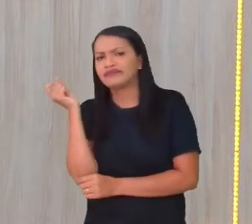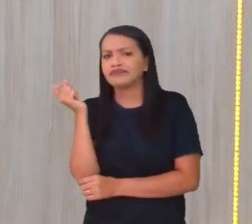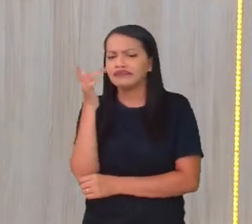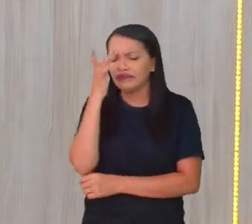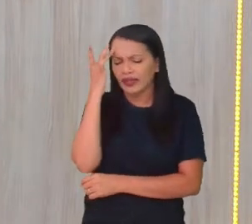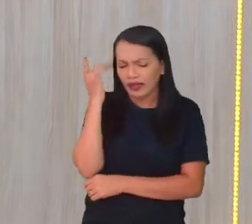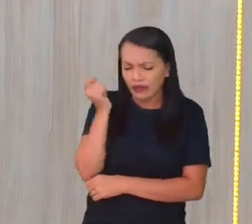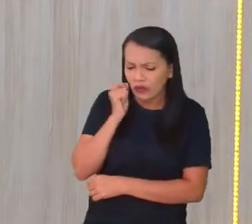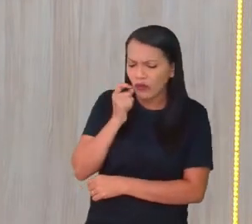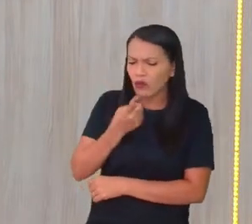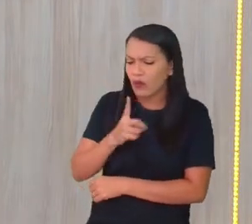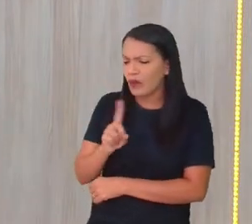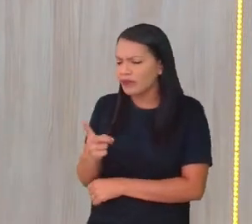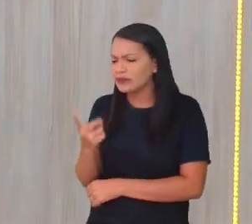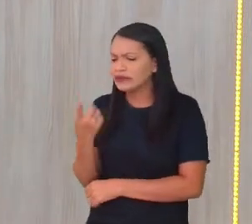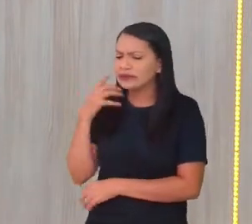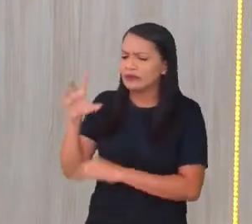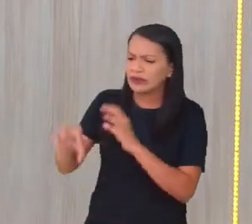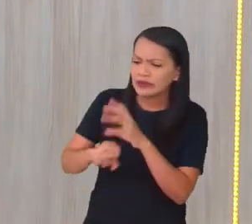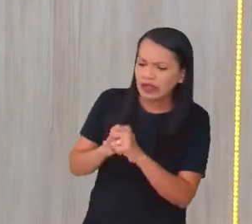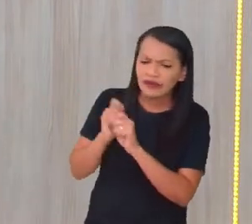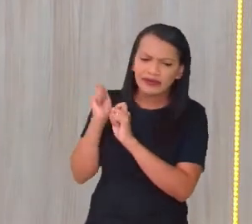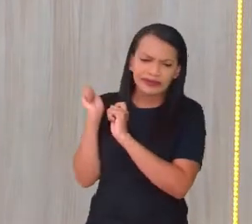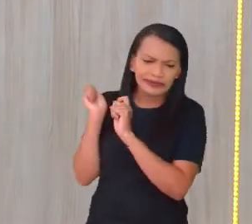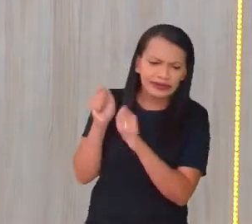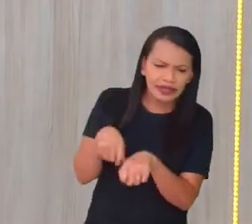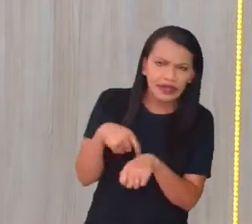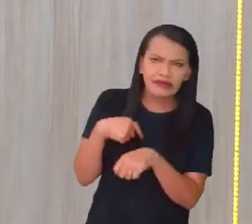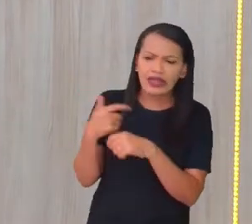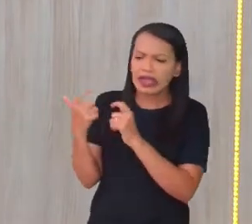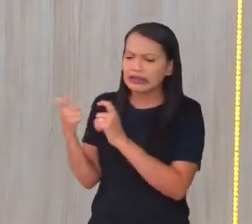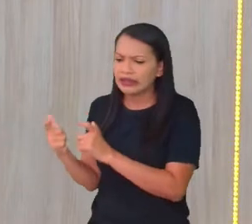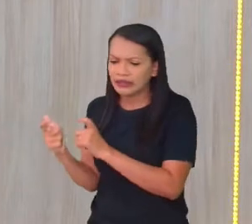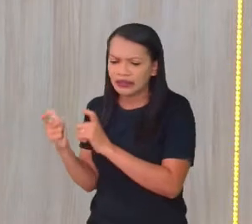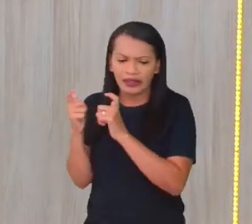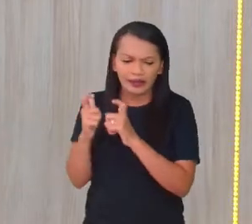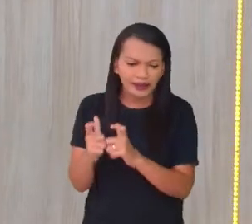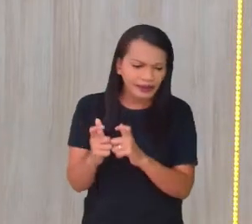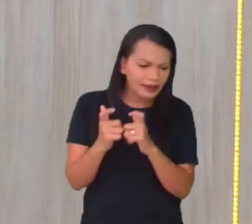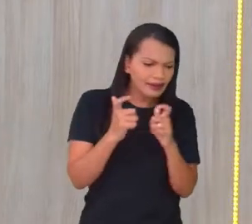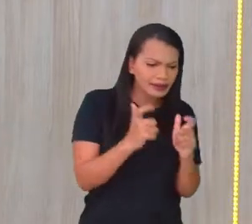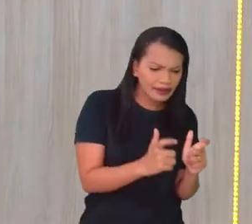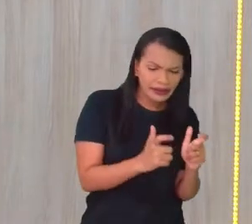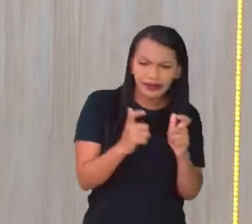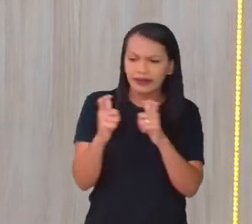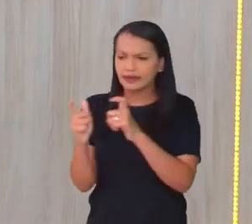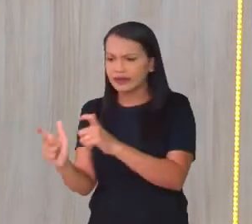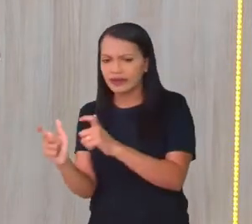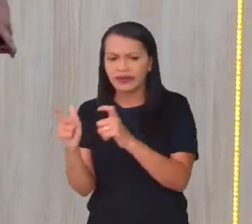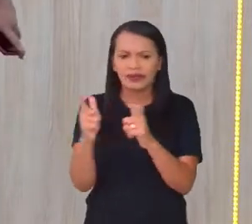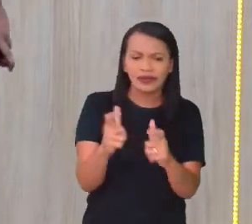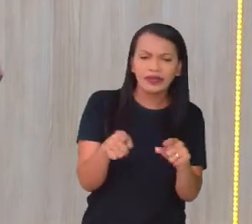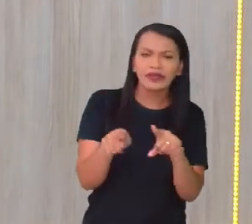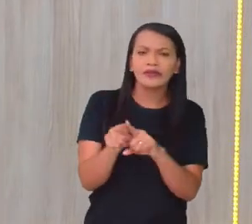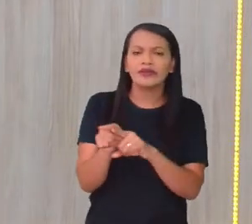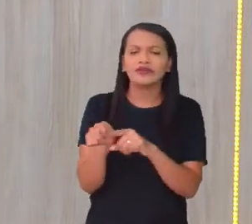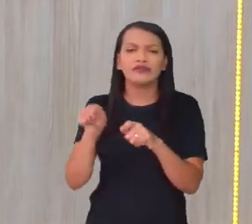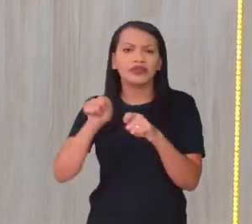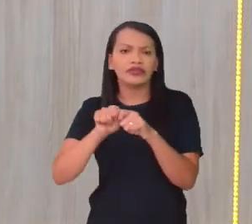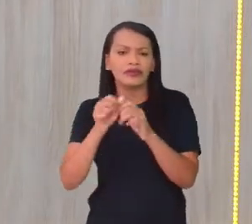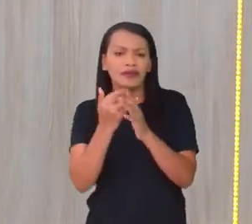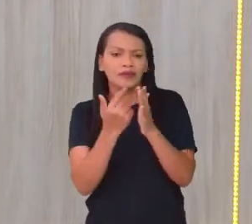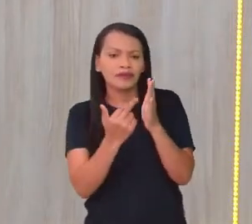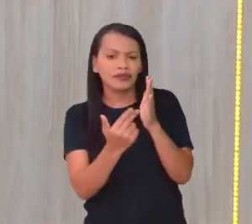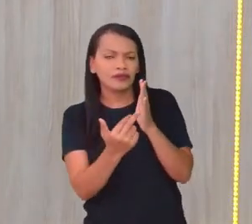nômade, né? Não tinha um canto certo, saia aqui, ia para ali e tal. Aí fazia aquelas pinturas rupestres, por exemplo.